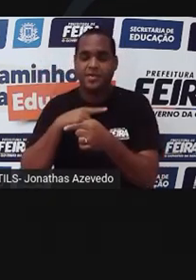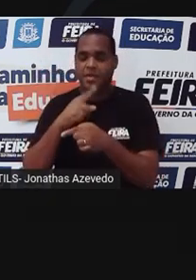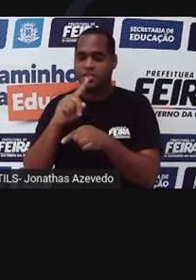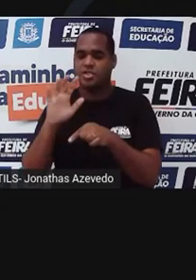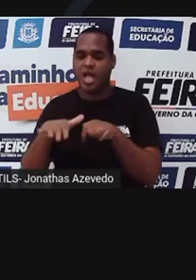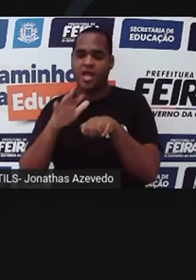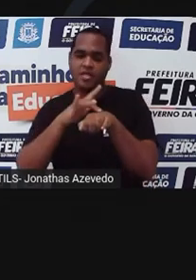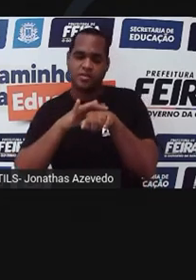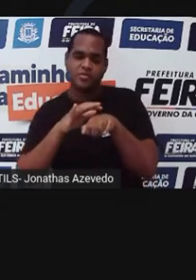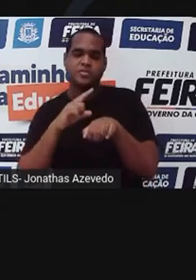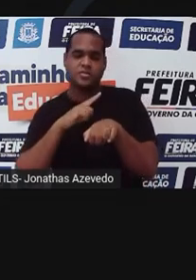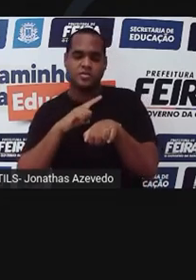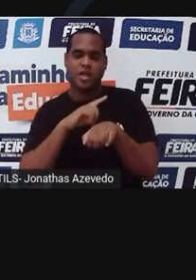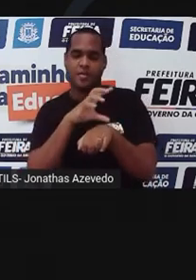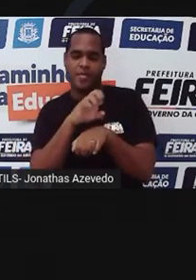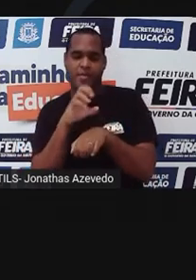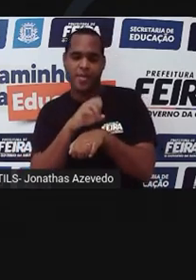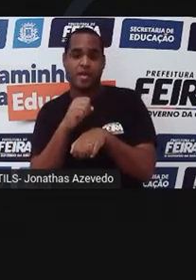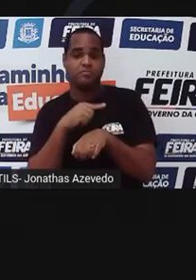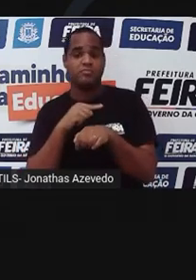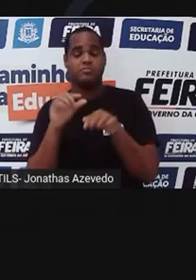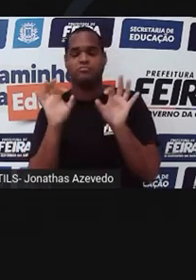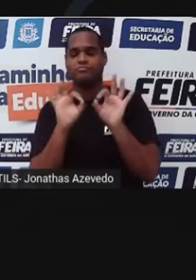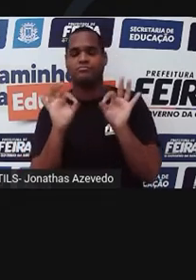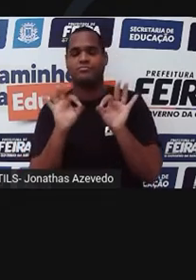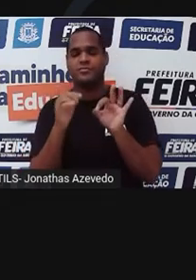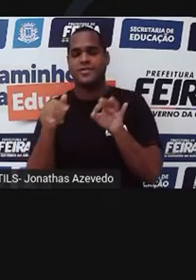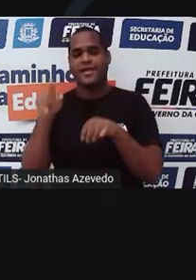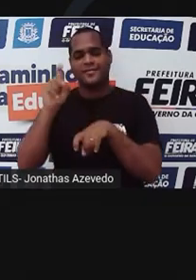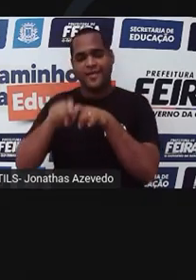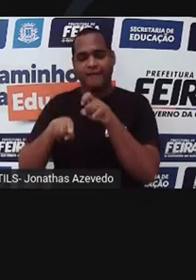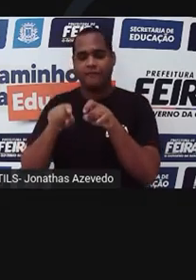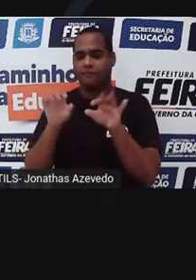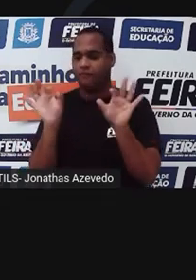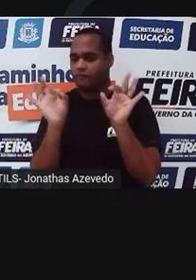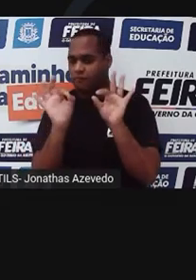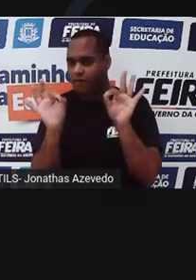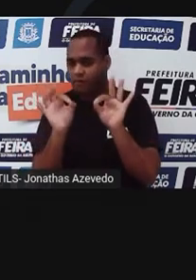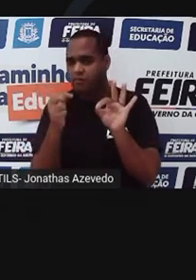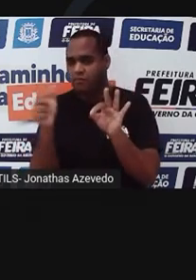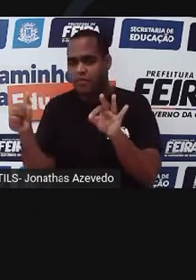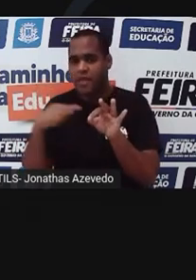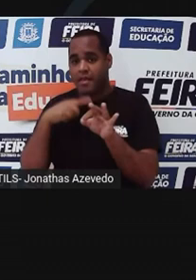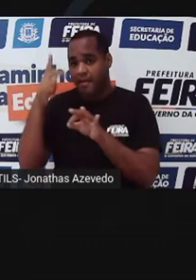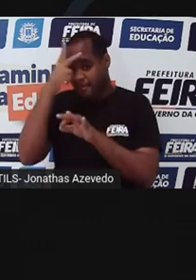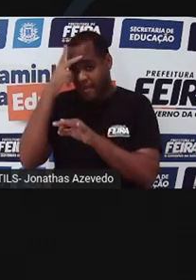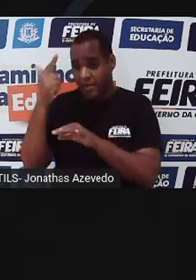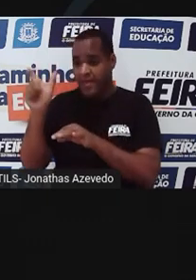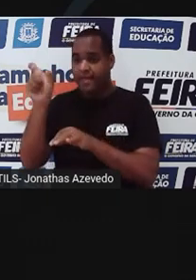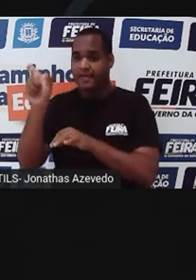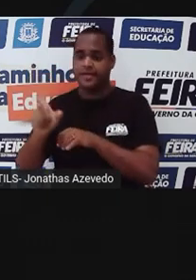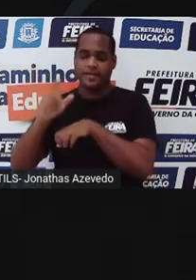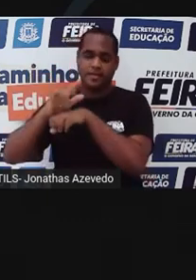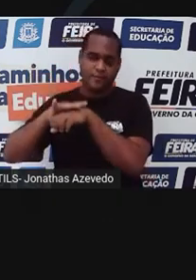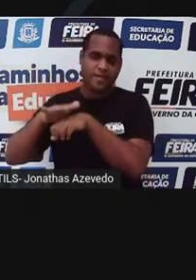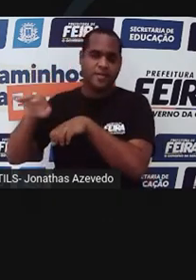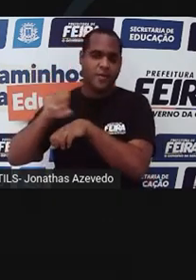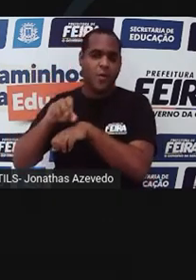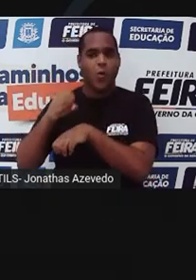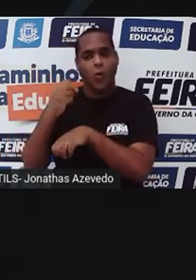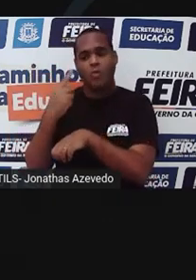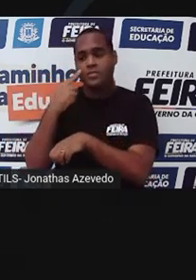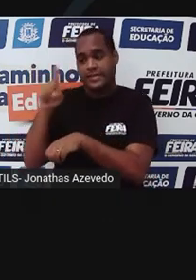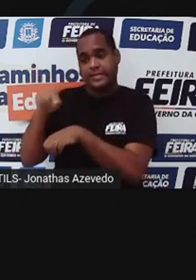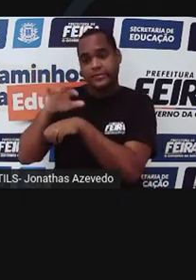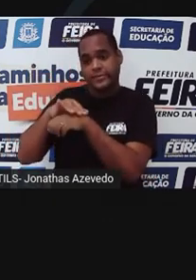que são administrados para pessoas que mantiveram relações sexuais com pessoas infectadas ou com suspeita de